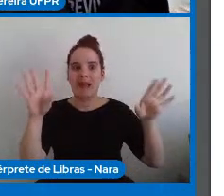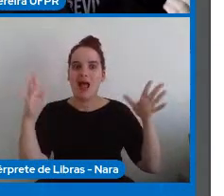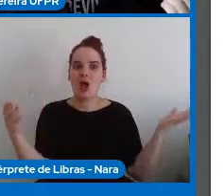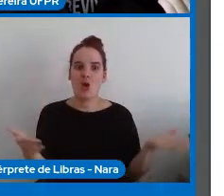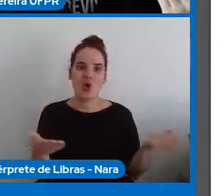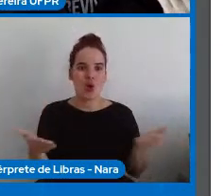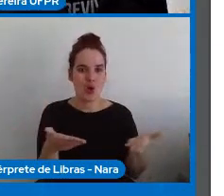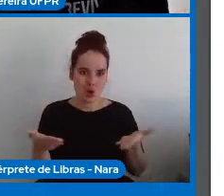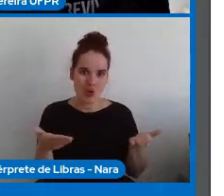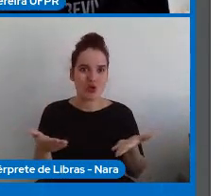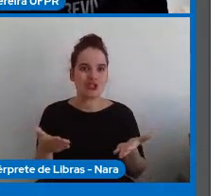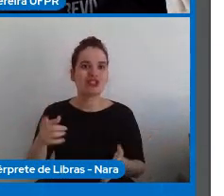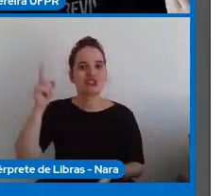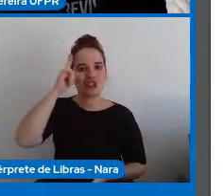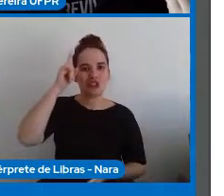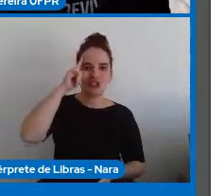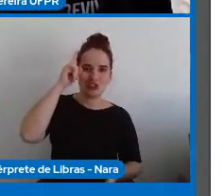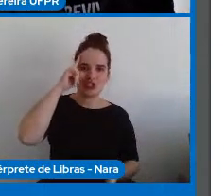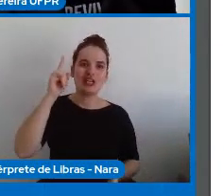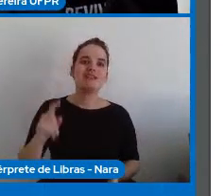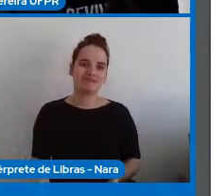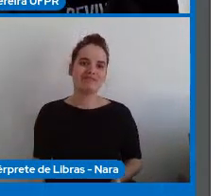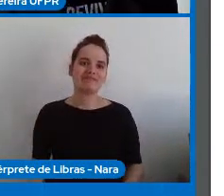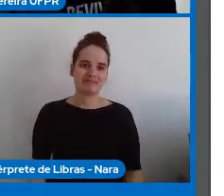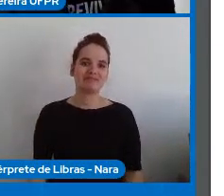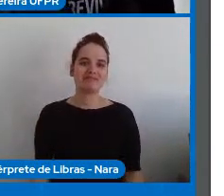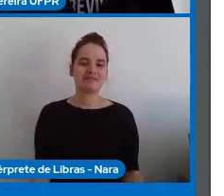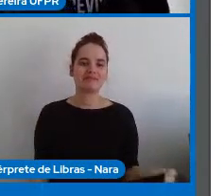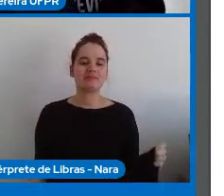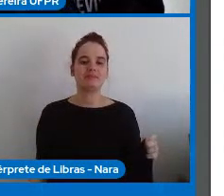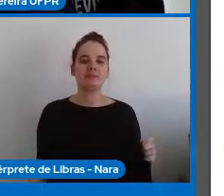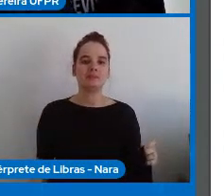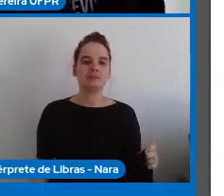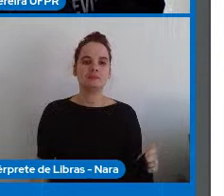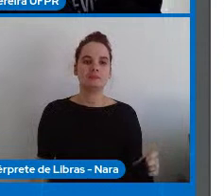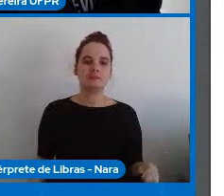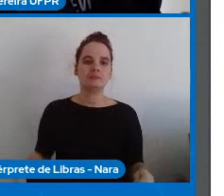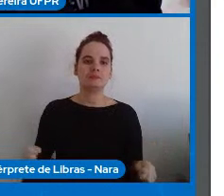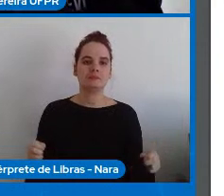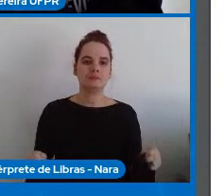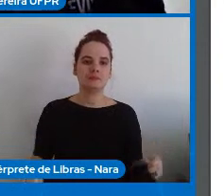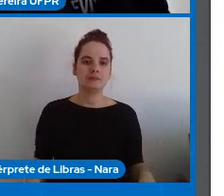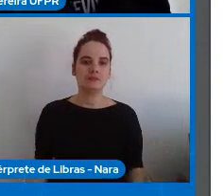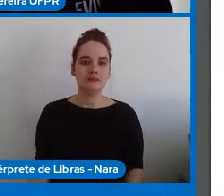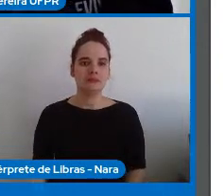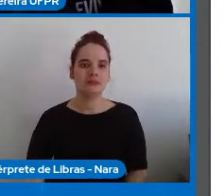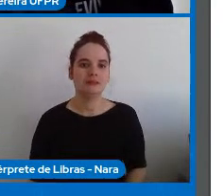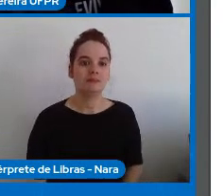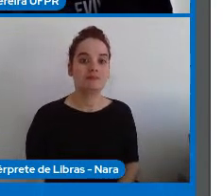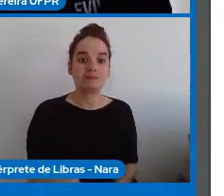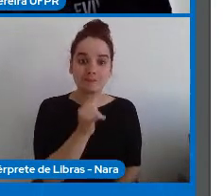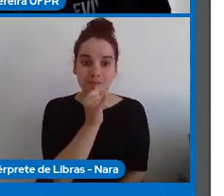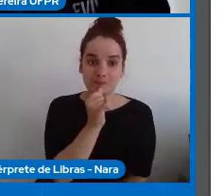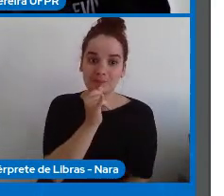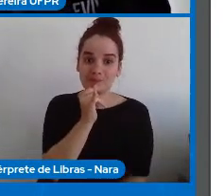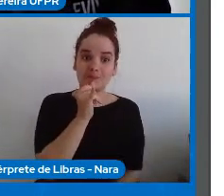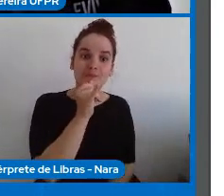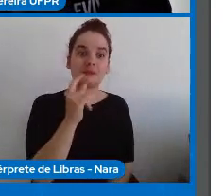contextualizada e real dos efetivos impactos então no caso a gente discute também